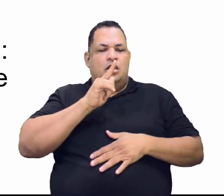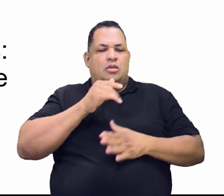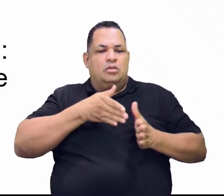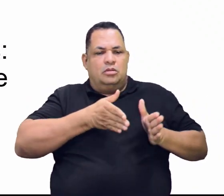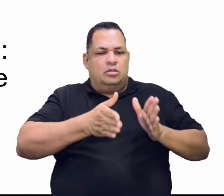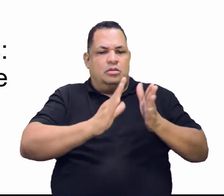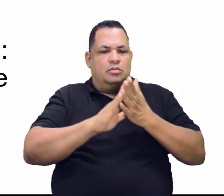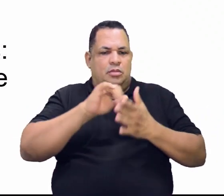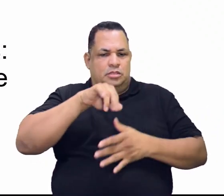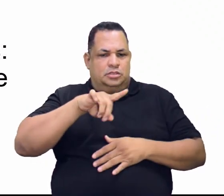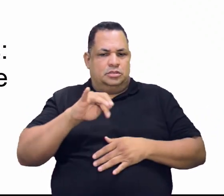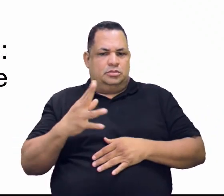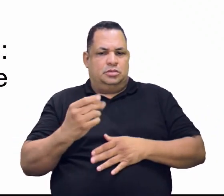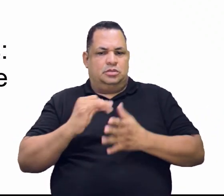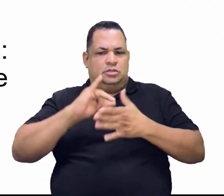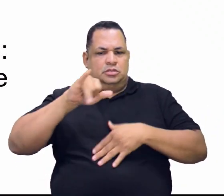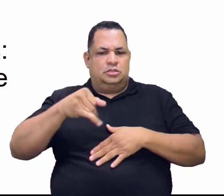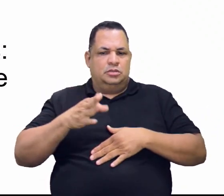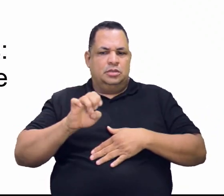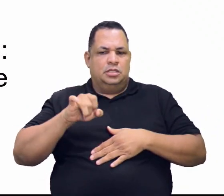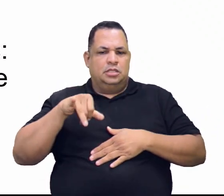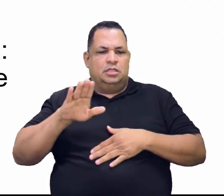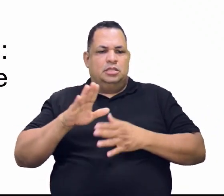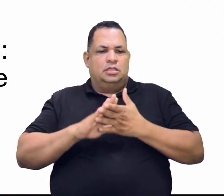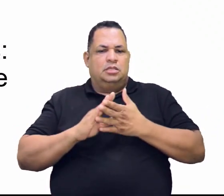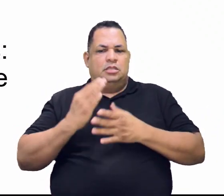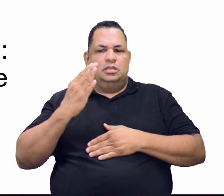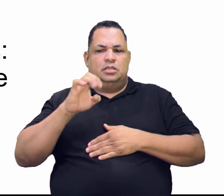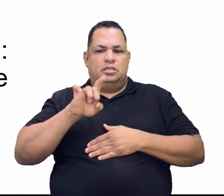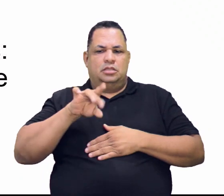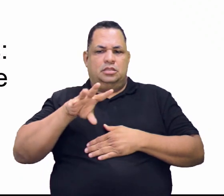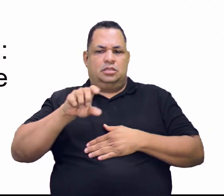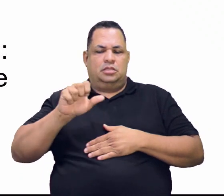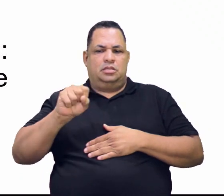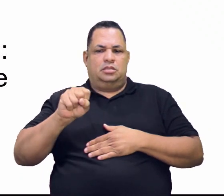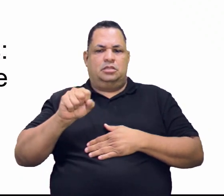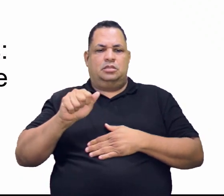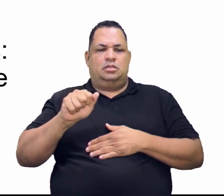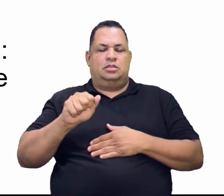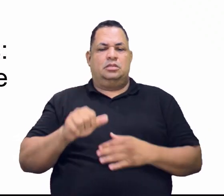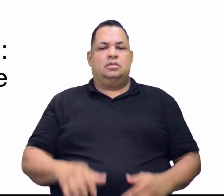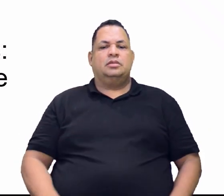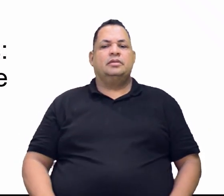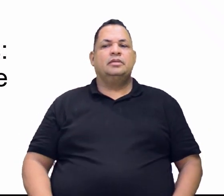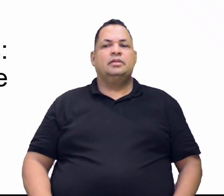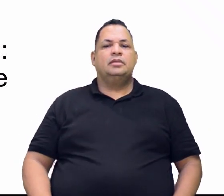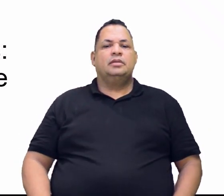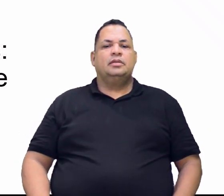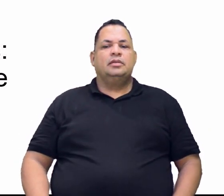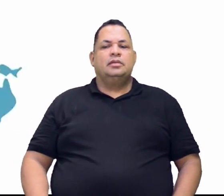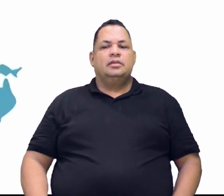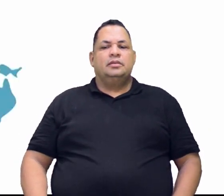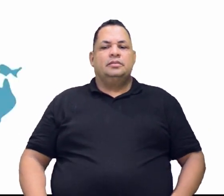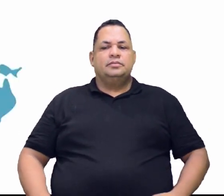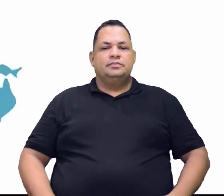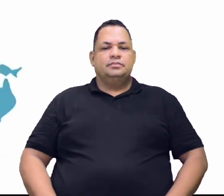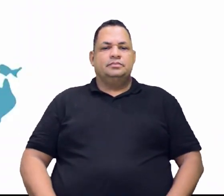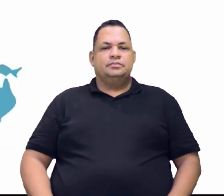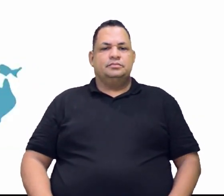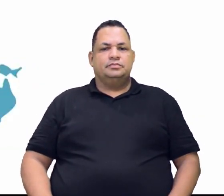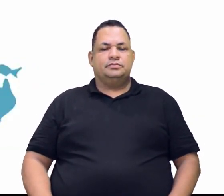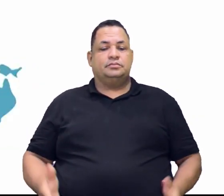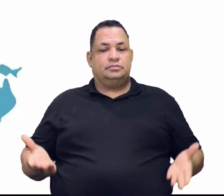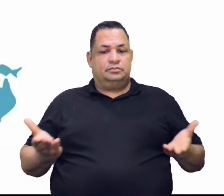Machado, Rio Machadinho, Jamari e também Candês. Agora, olha só.